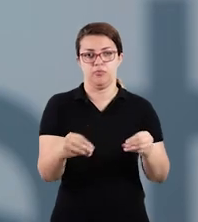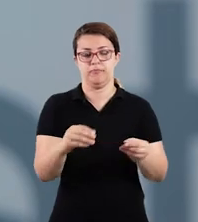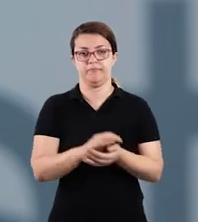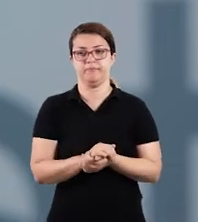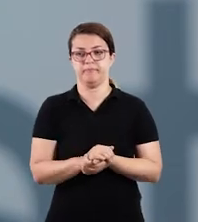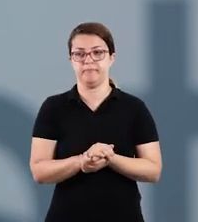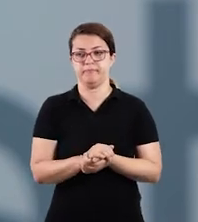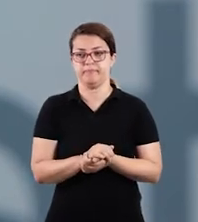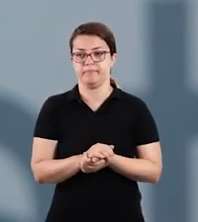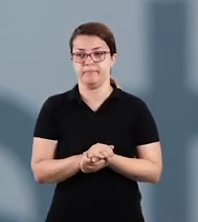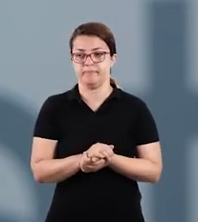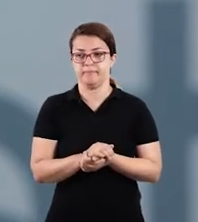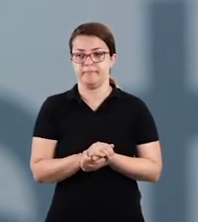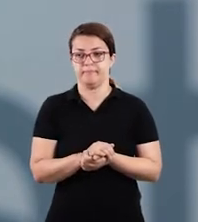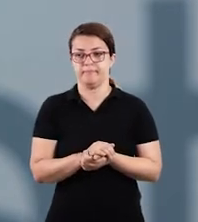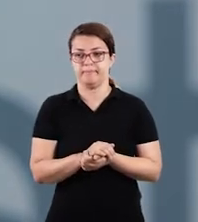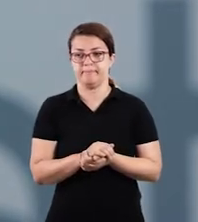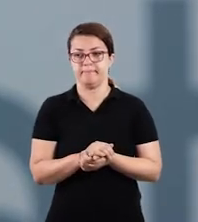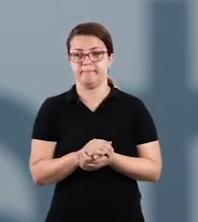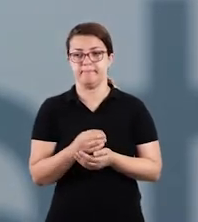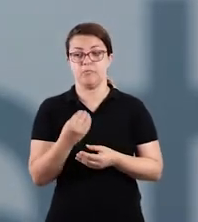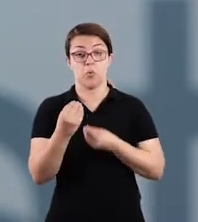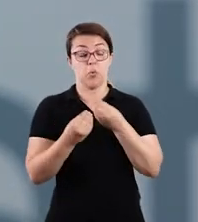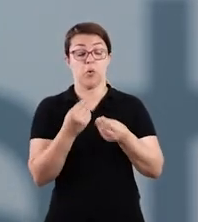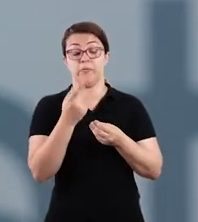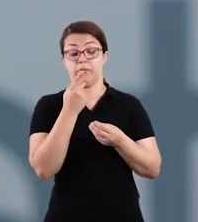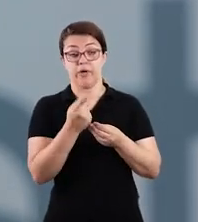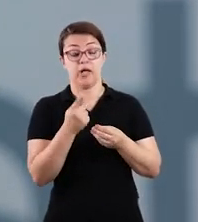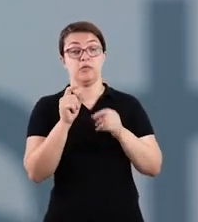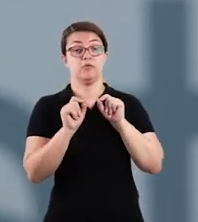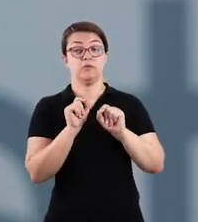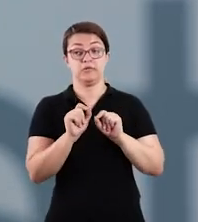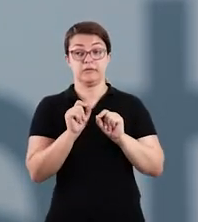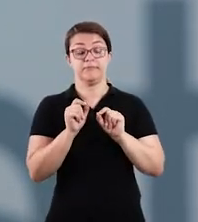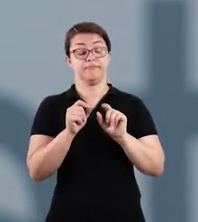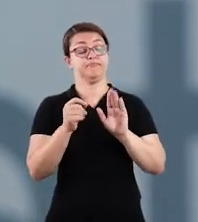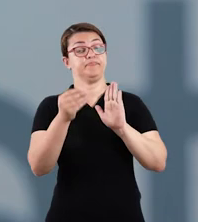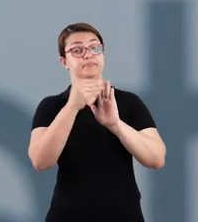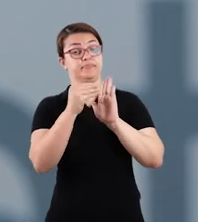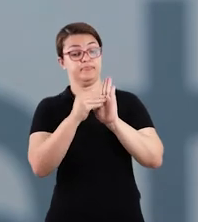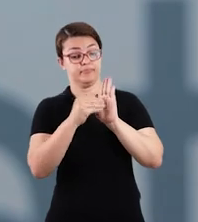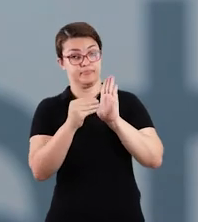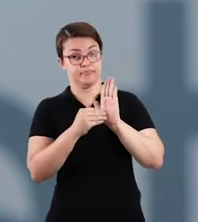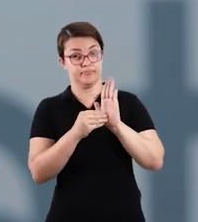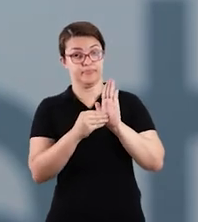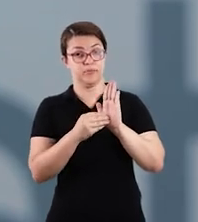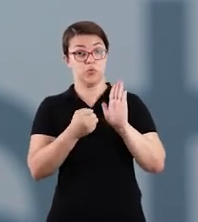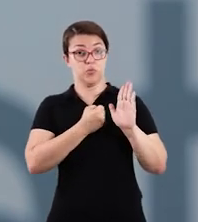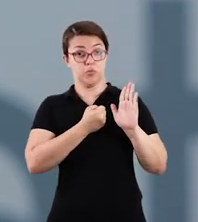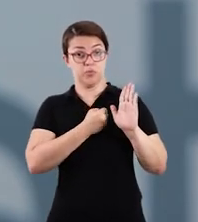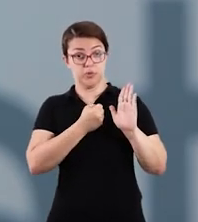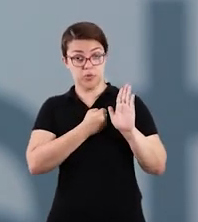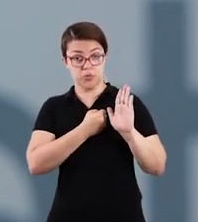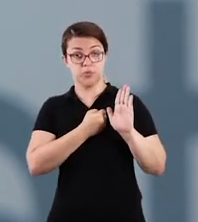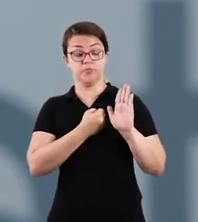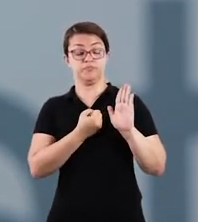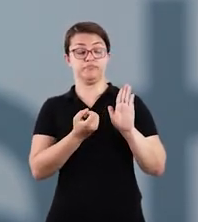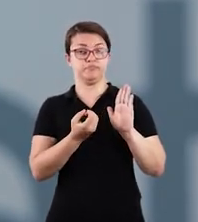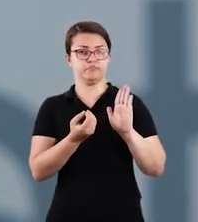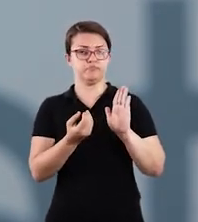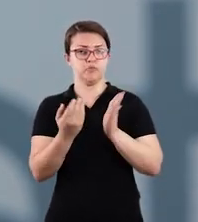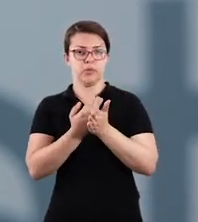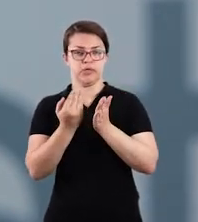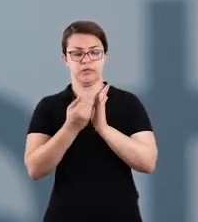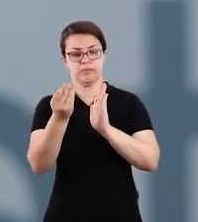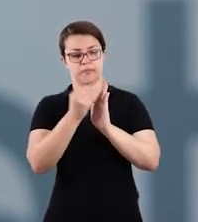pano demora de 6 meses a 1 ano. Então, o o termo 1 vai fazer? Vai registrar esses valores, esses números no caderno,